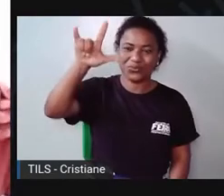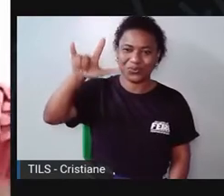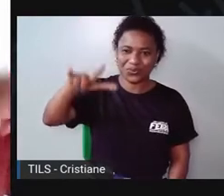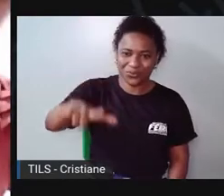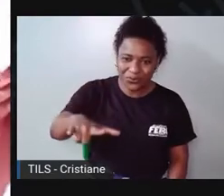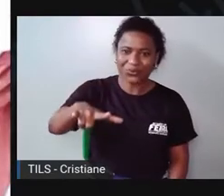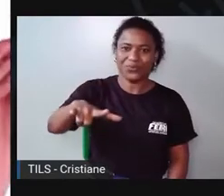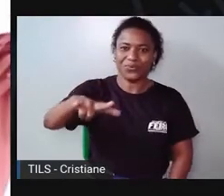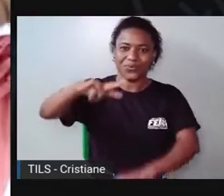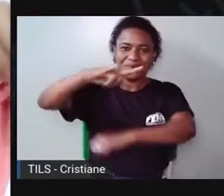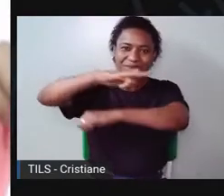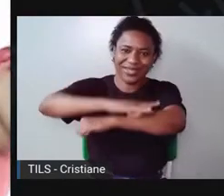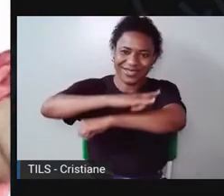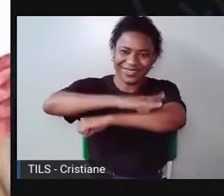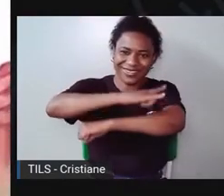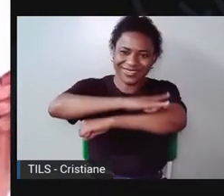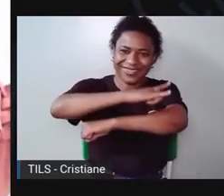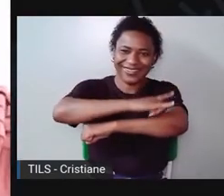Pousou.